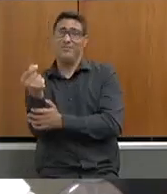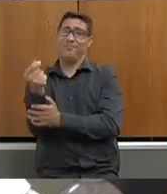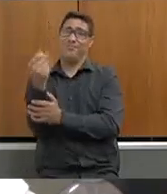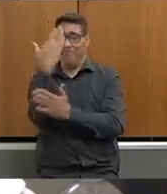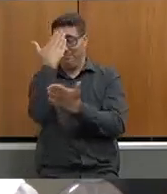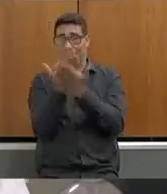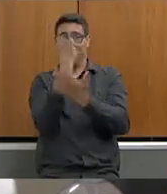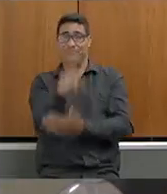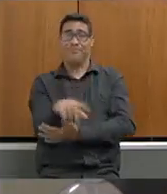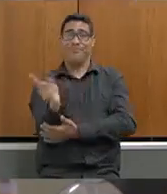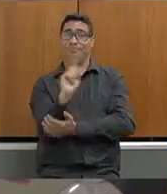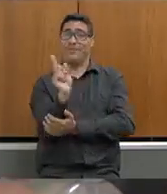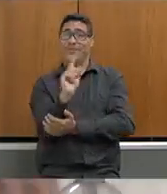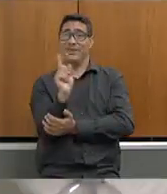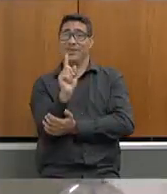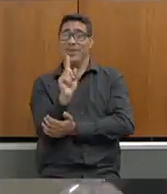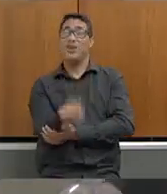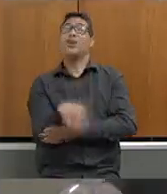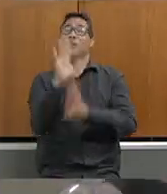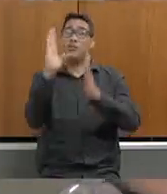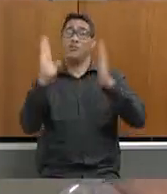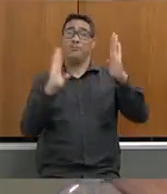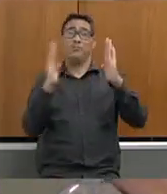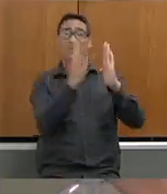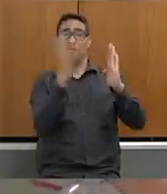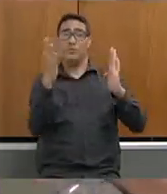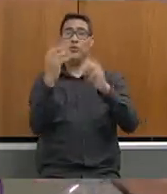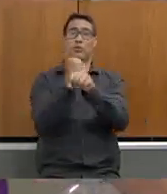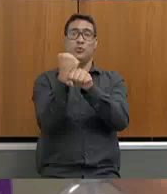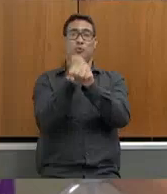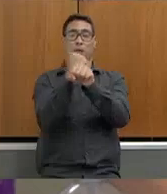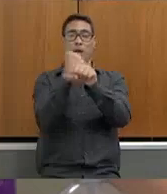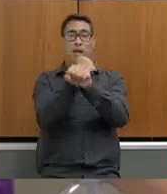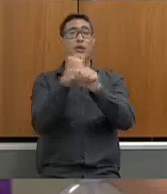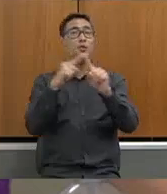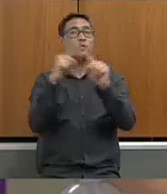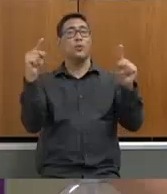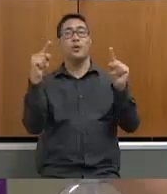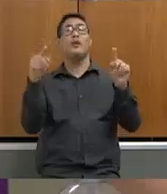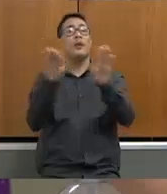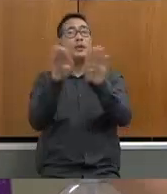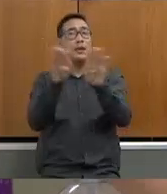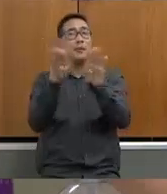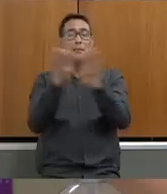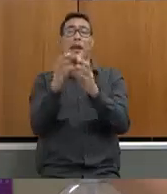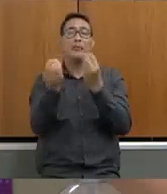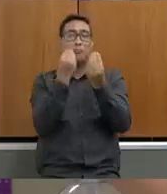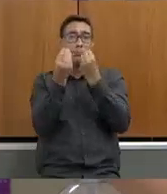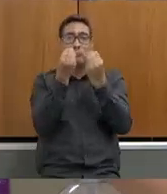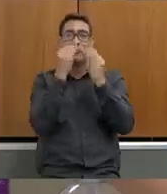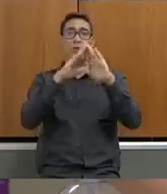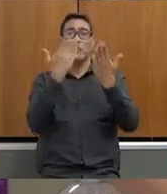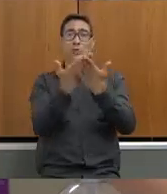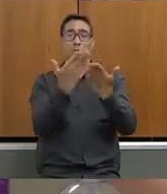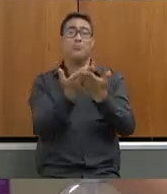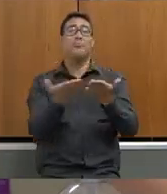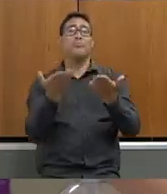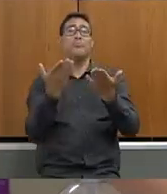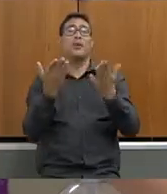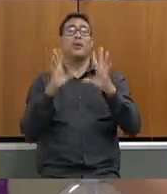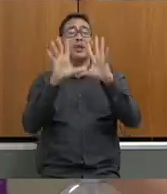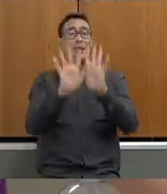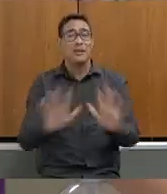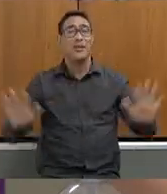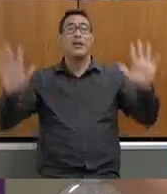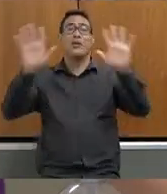não foi uma gestão de quatro anos da mesma forma alimentação escolar que é um programa nacional de alimentação